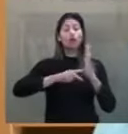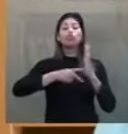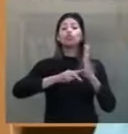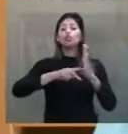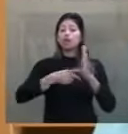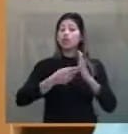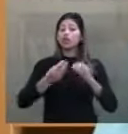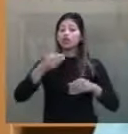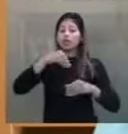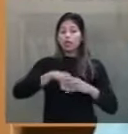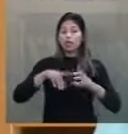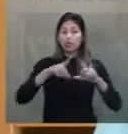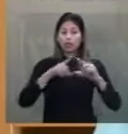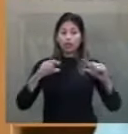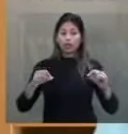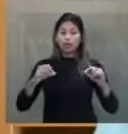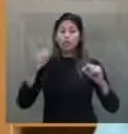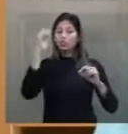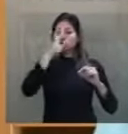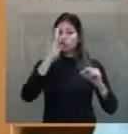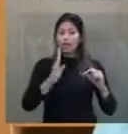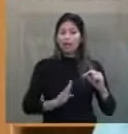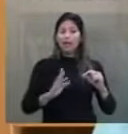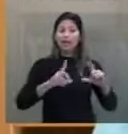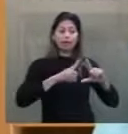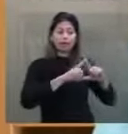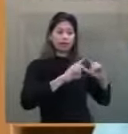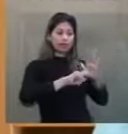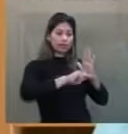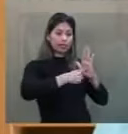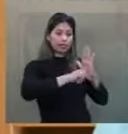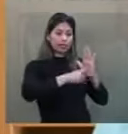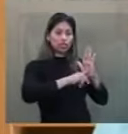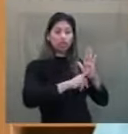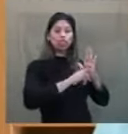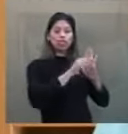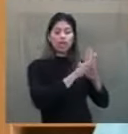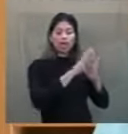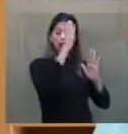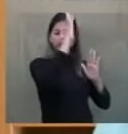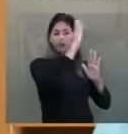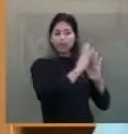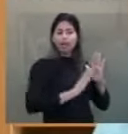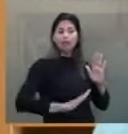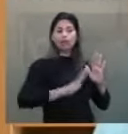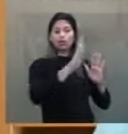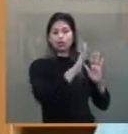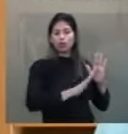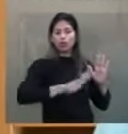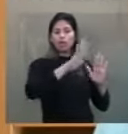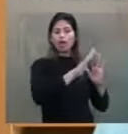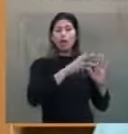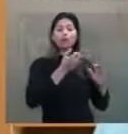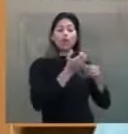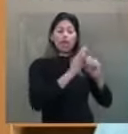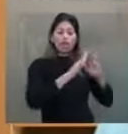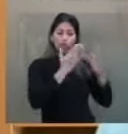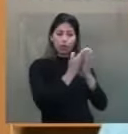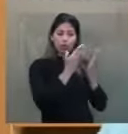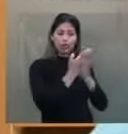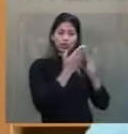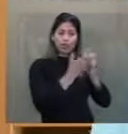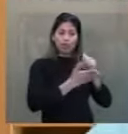Sindicato Nacional dos Servidores Federais da Educação Básica, Profissional e